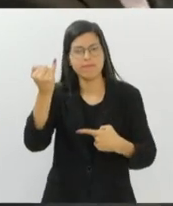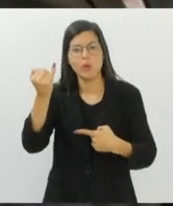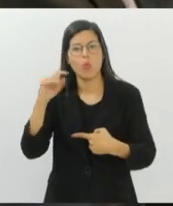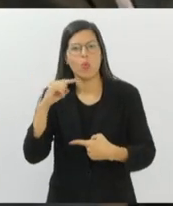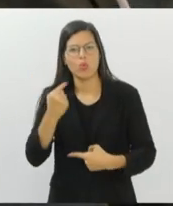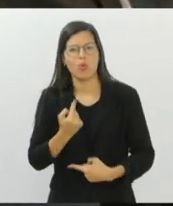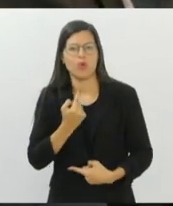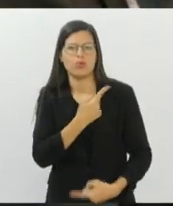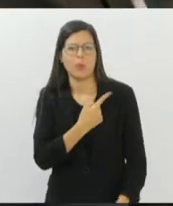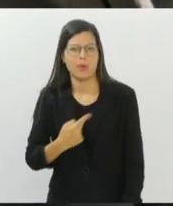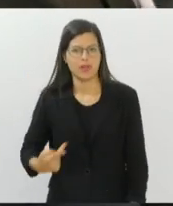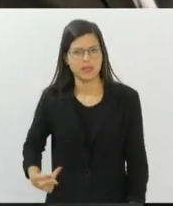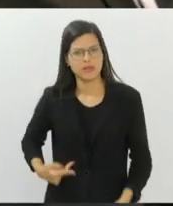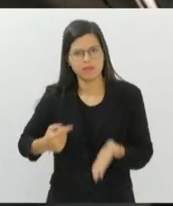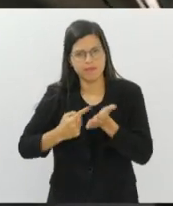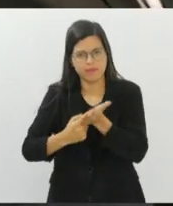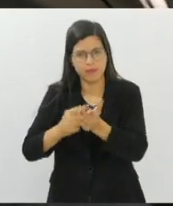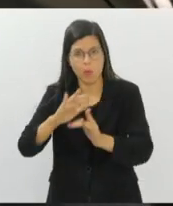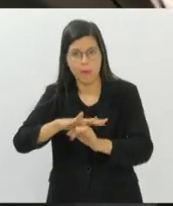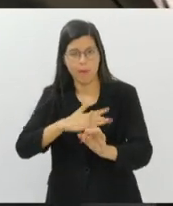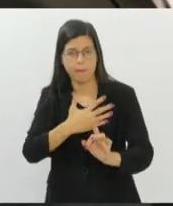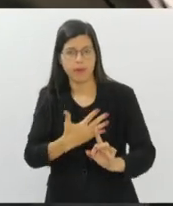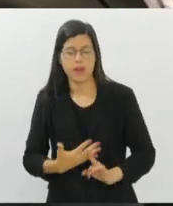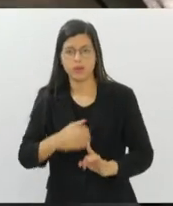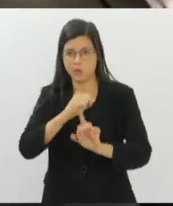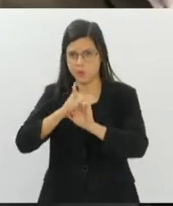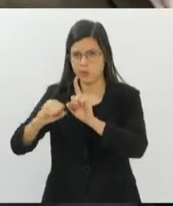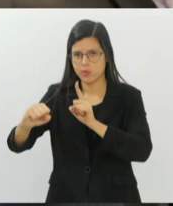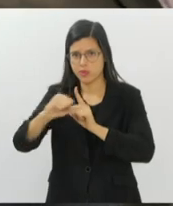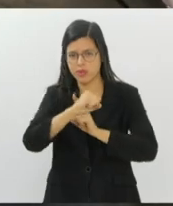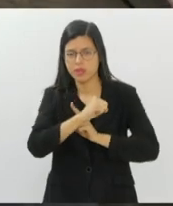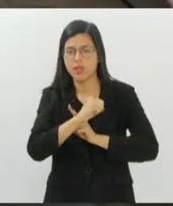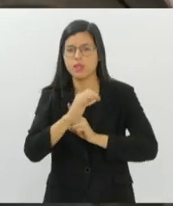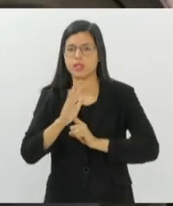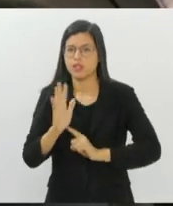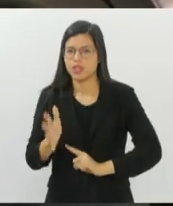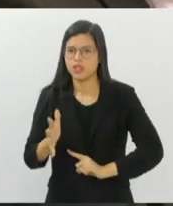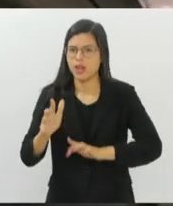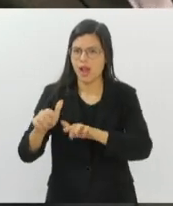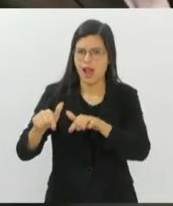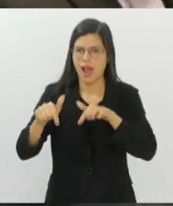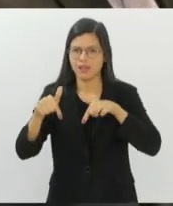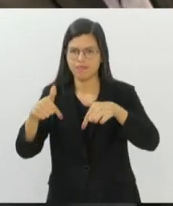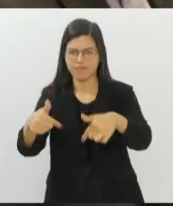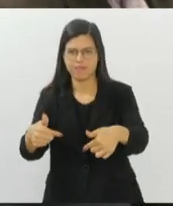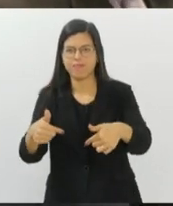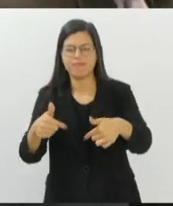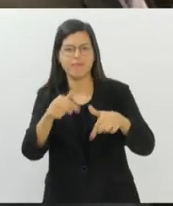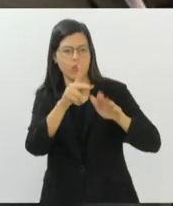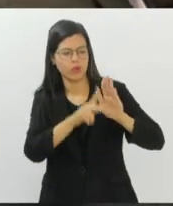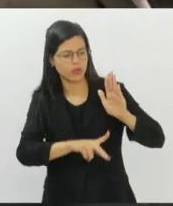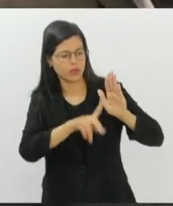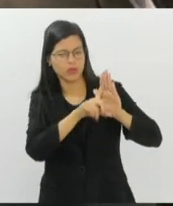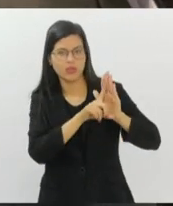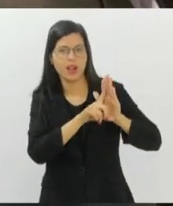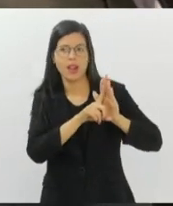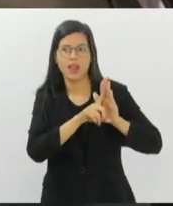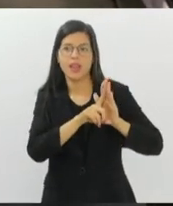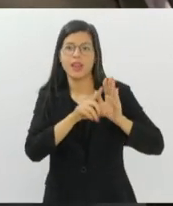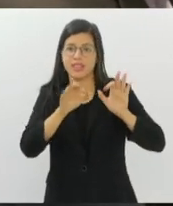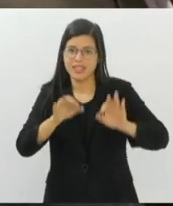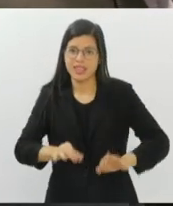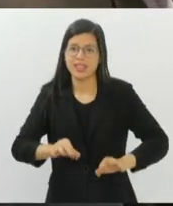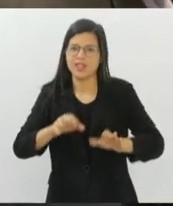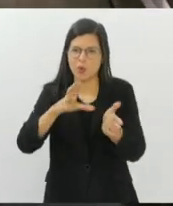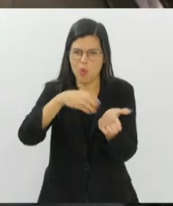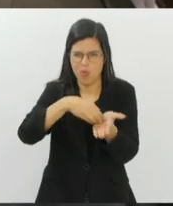compromissado com o meio ambiente, compromissado com a sociedade, já teve a sua iniciativa com esse projeto de lei e com certeza com o Nuri, há